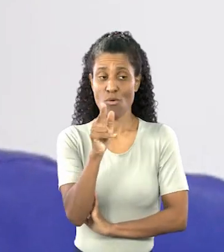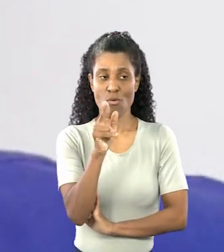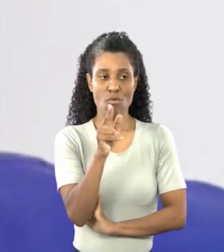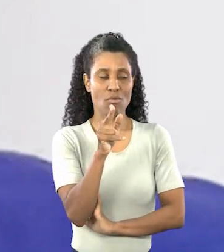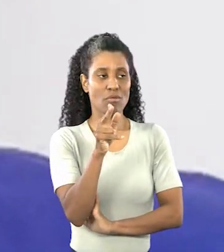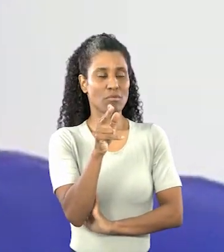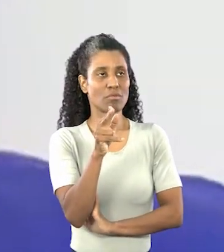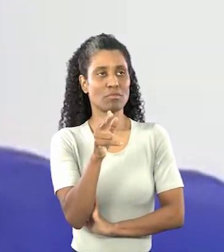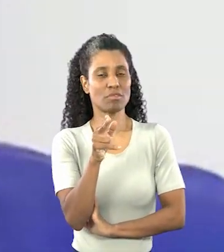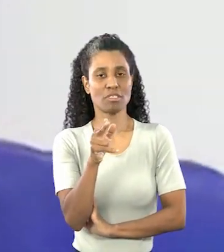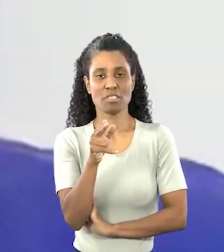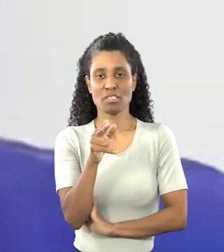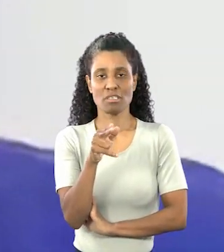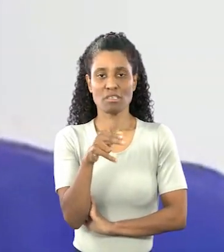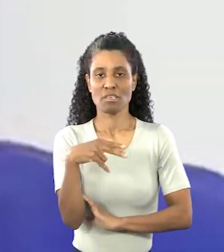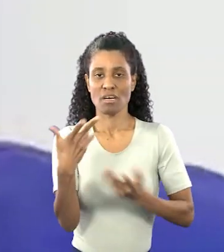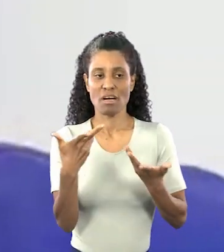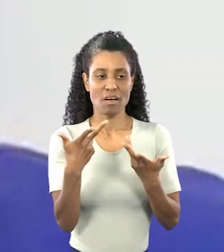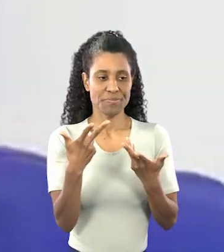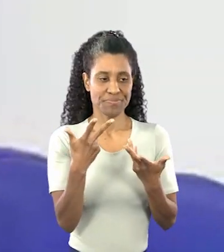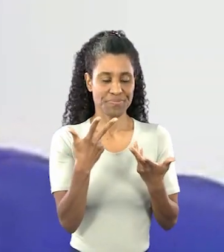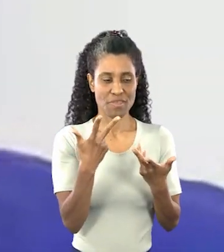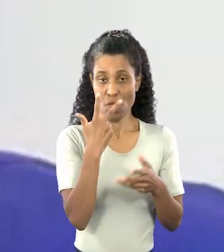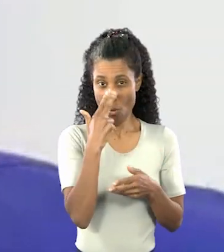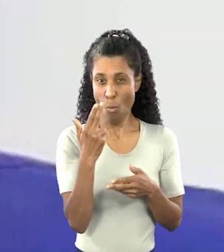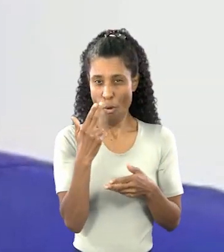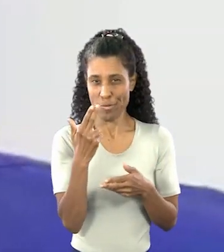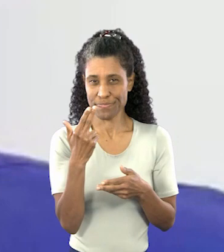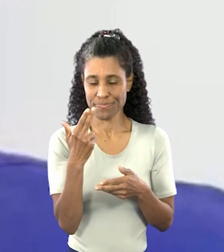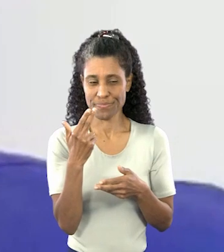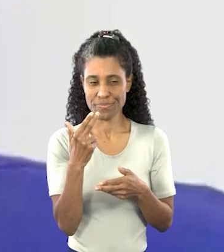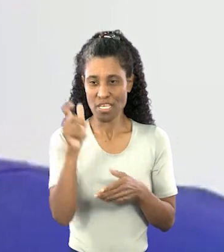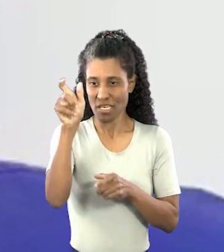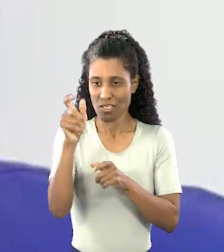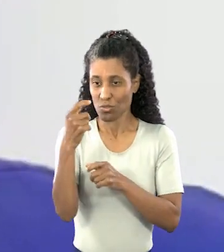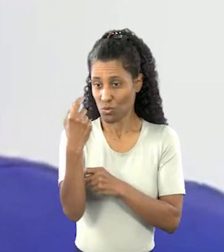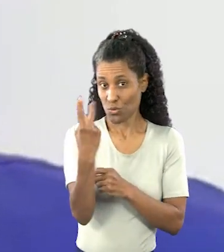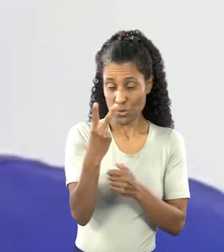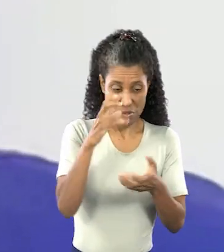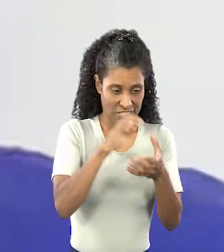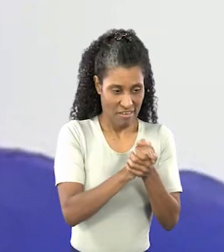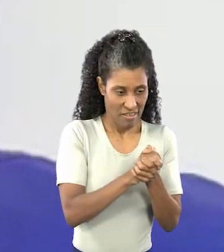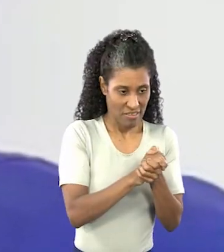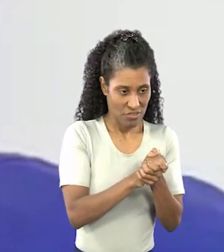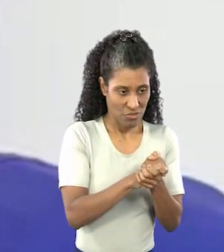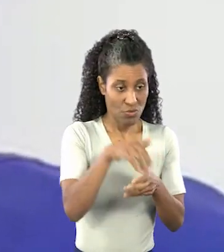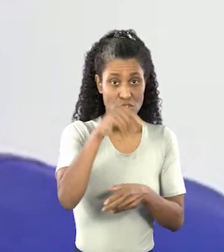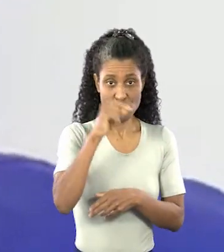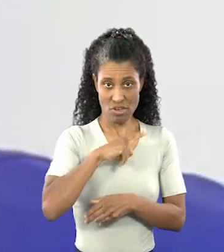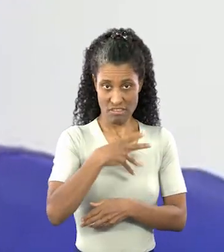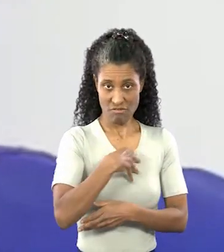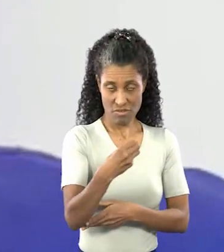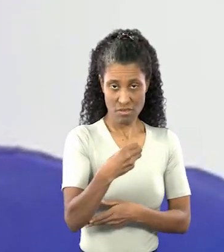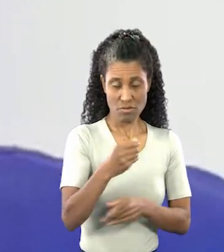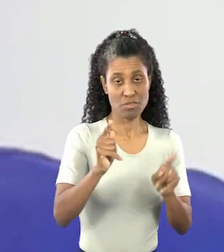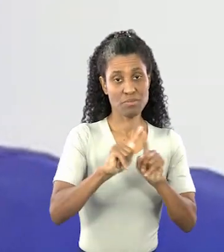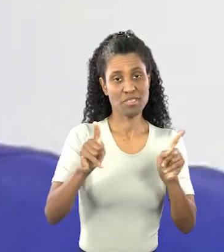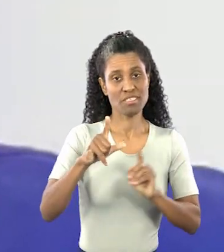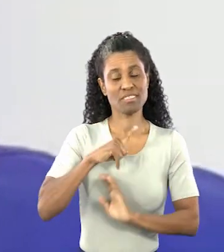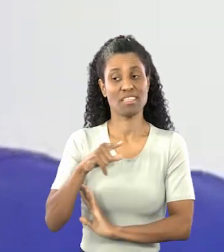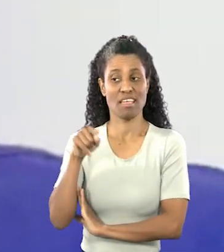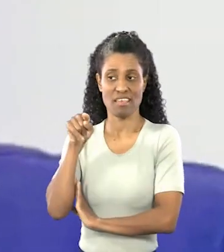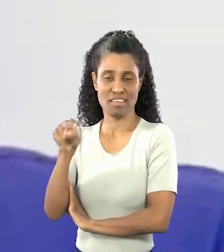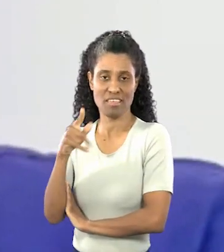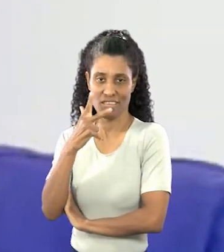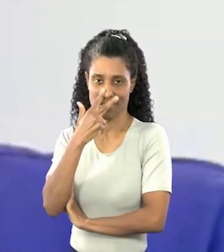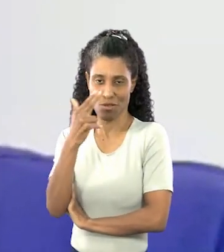tratar como, na verdade, os casais que optam por casar e ter seus filhos. E